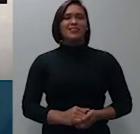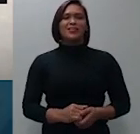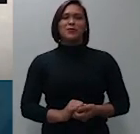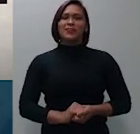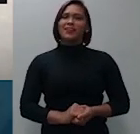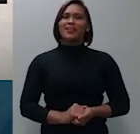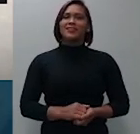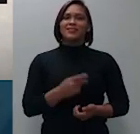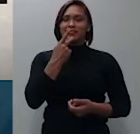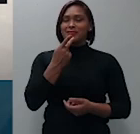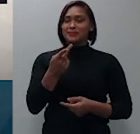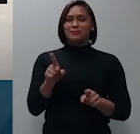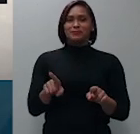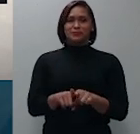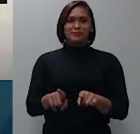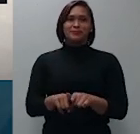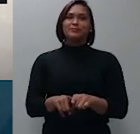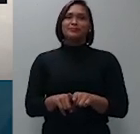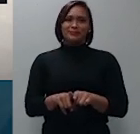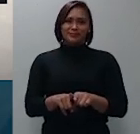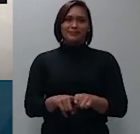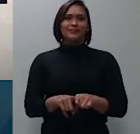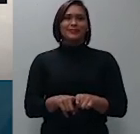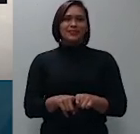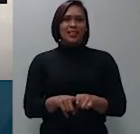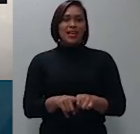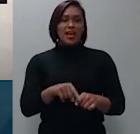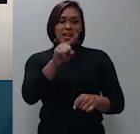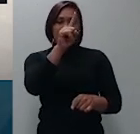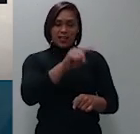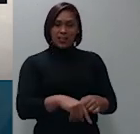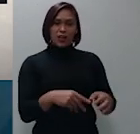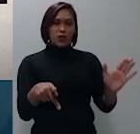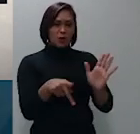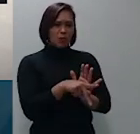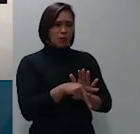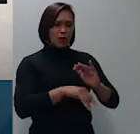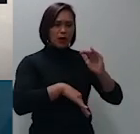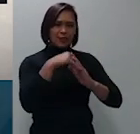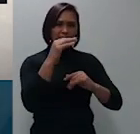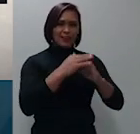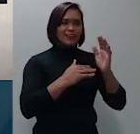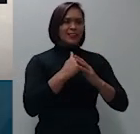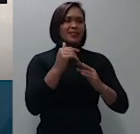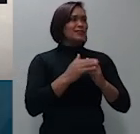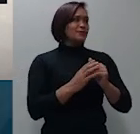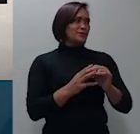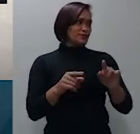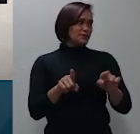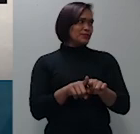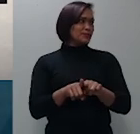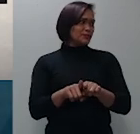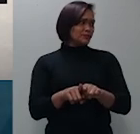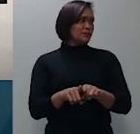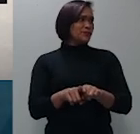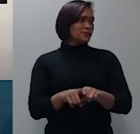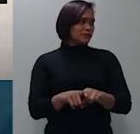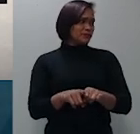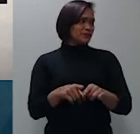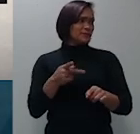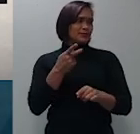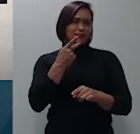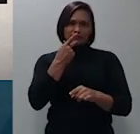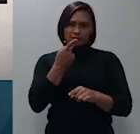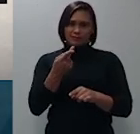Elizabeth Jacoba na qualidade de tia dos então menores executados